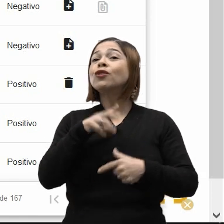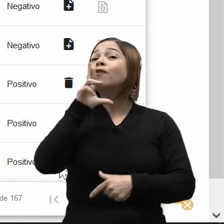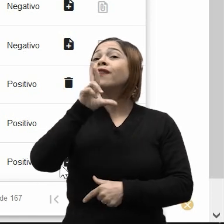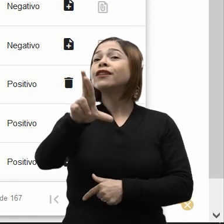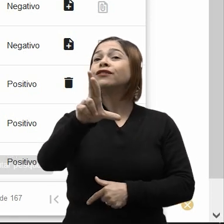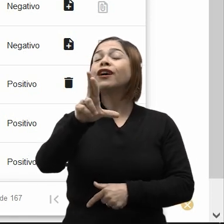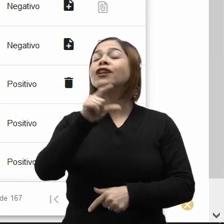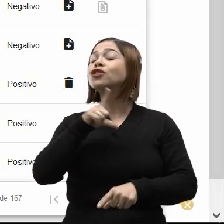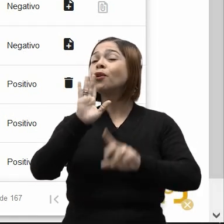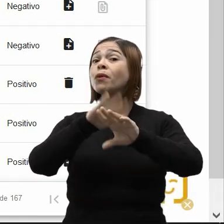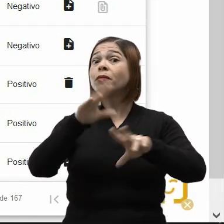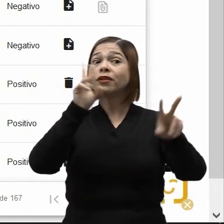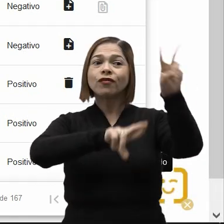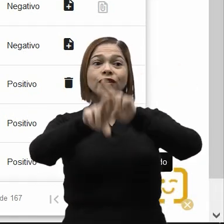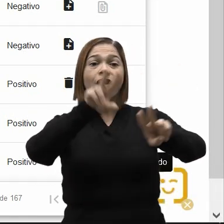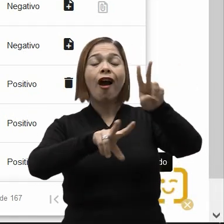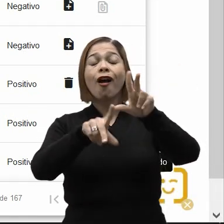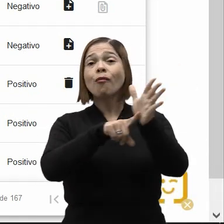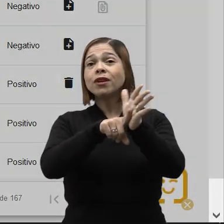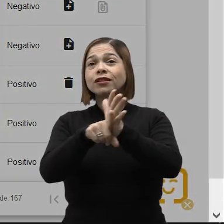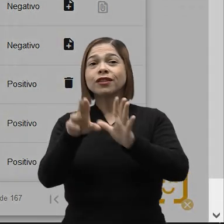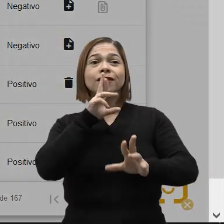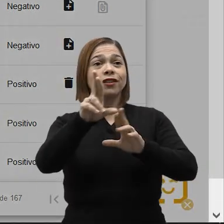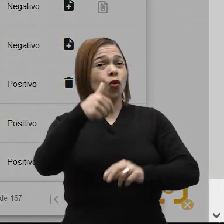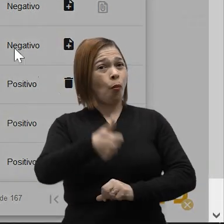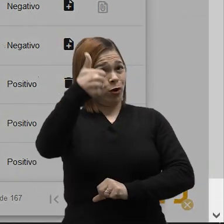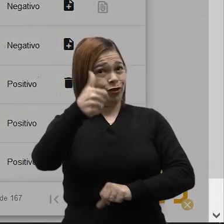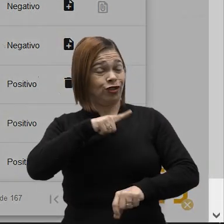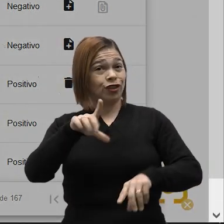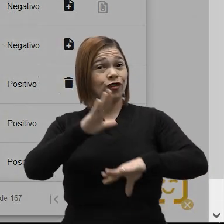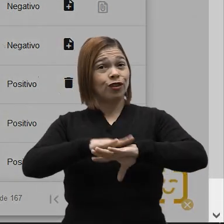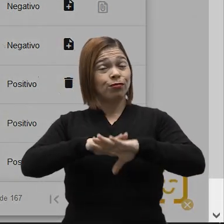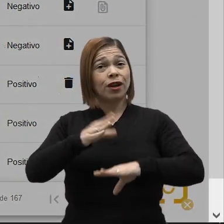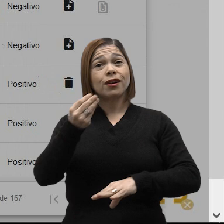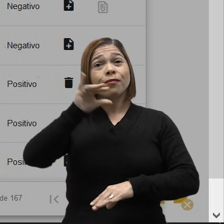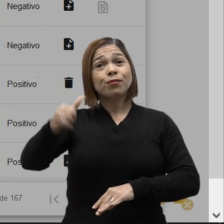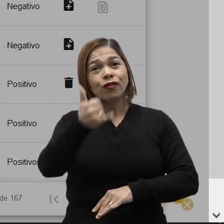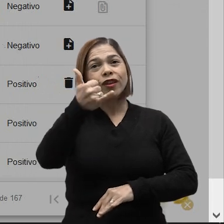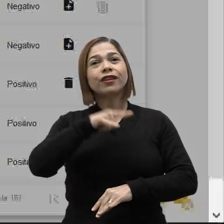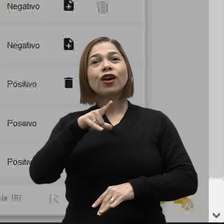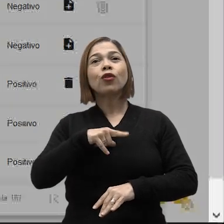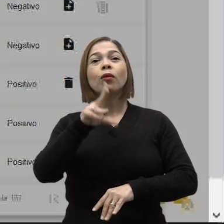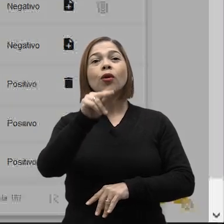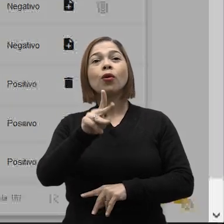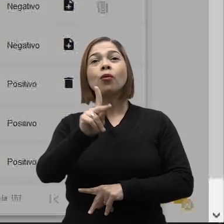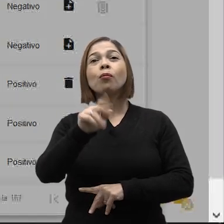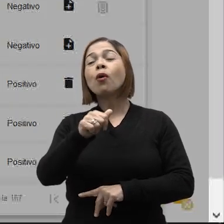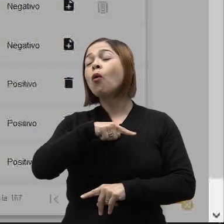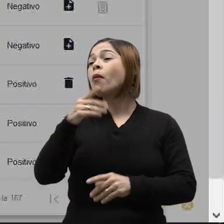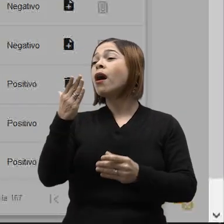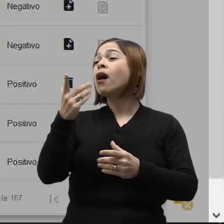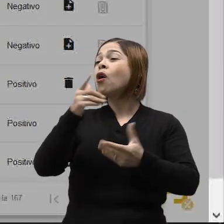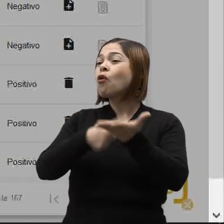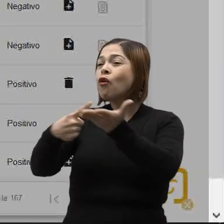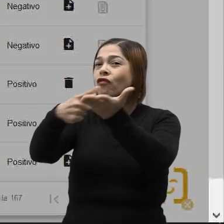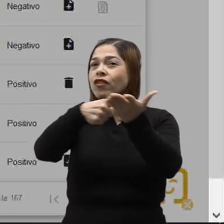resultado, que permite a visualização de pesquisas com resultado positivo. Para aproveitar uma pesquisa no módulo Poupa Convênios para o